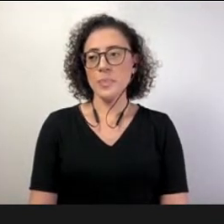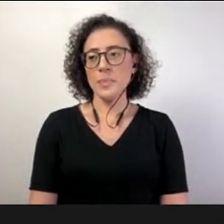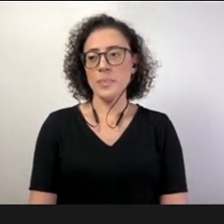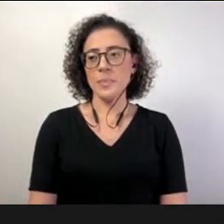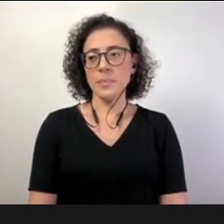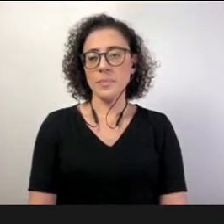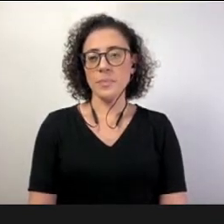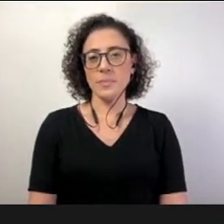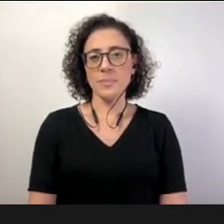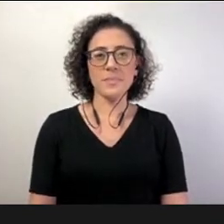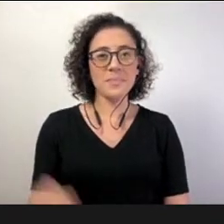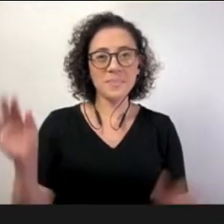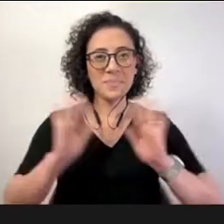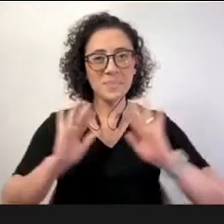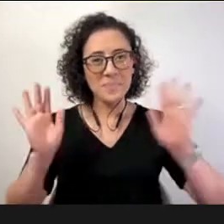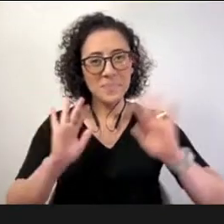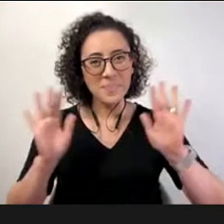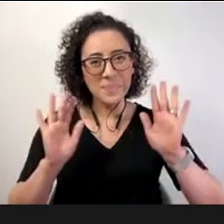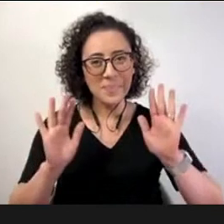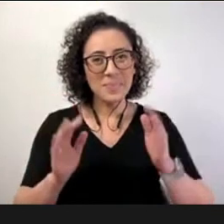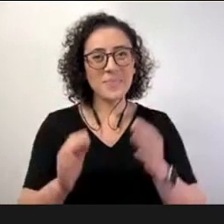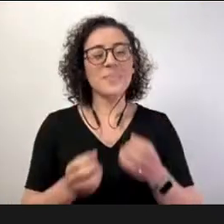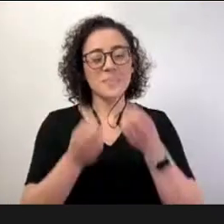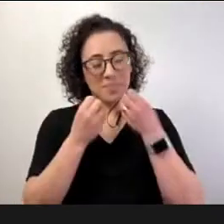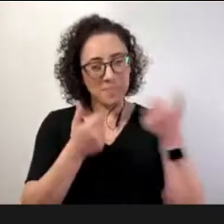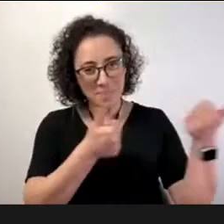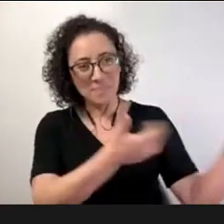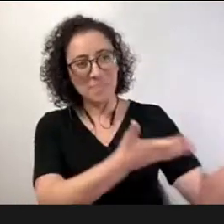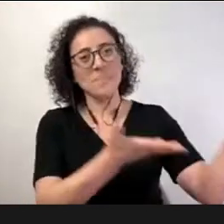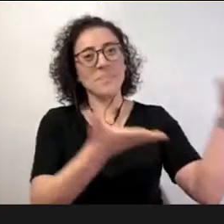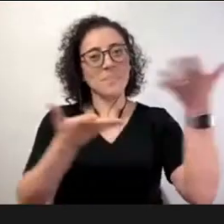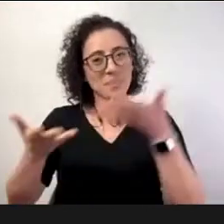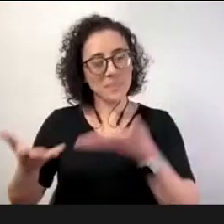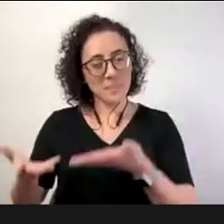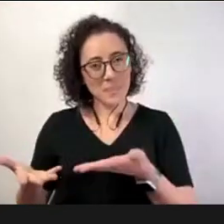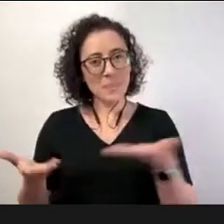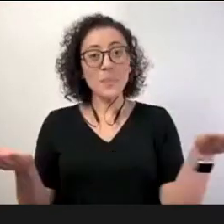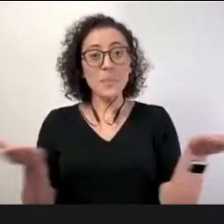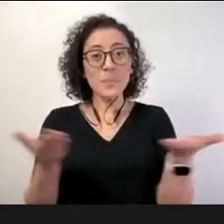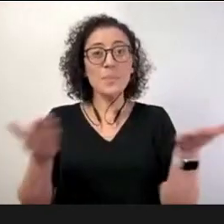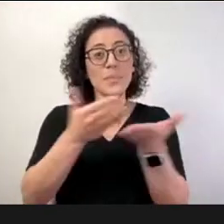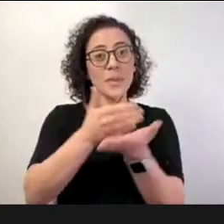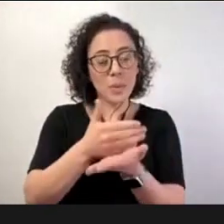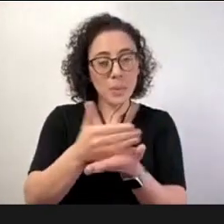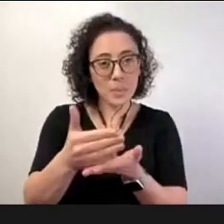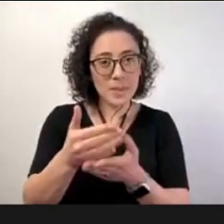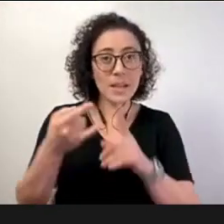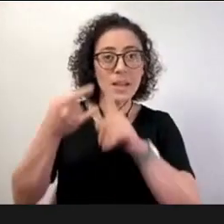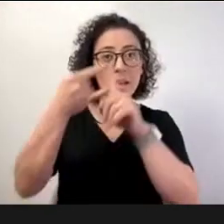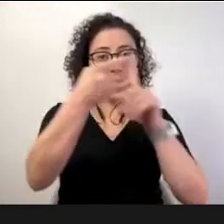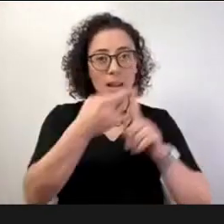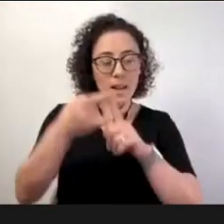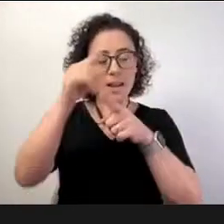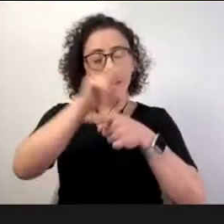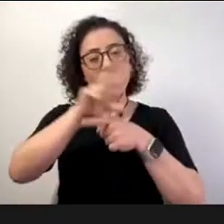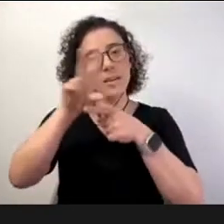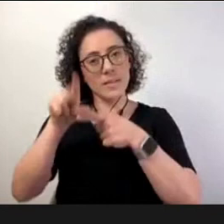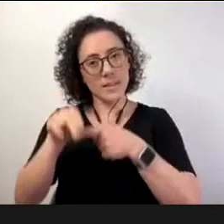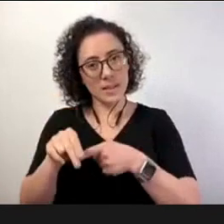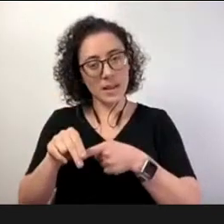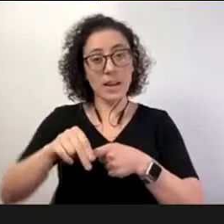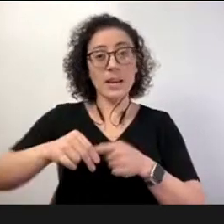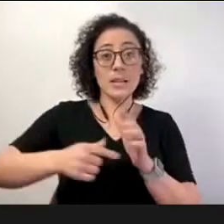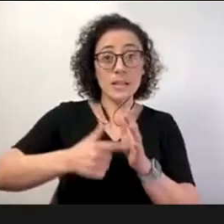Olá, sejam todos bem-vindos. Estamos iniciando a Live SENAC, segundo Fórum